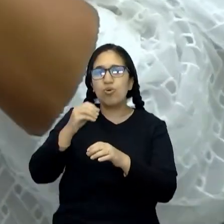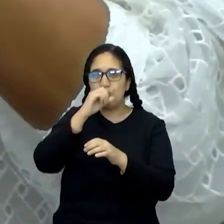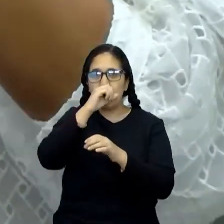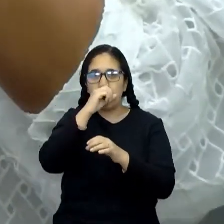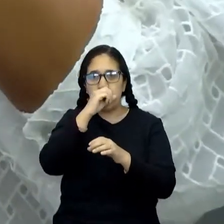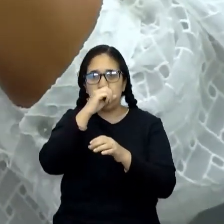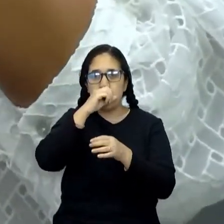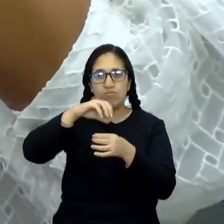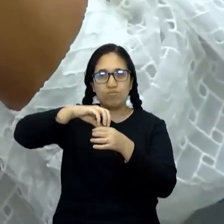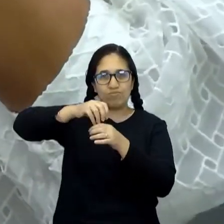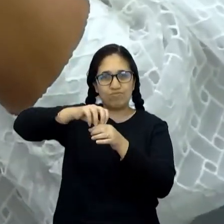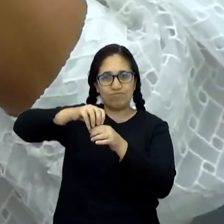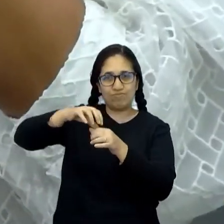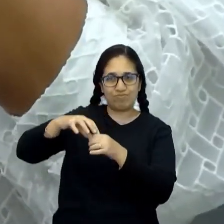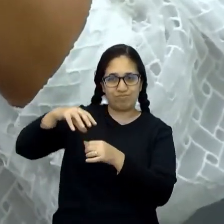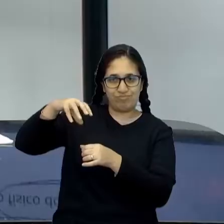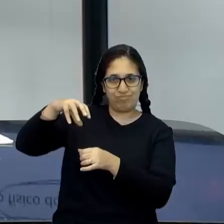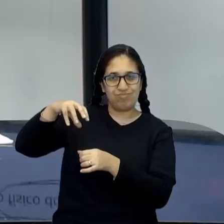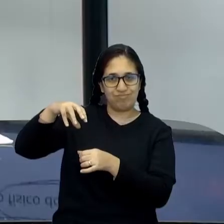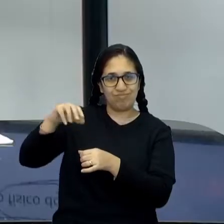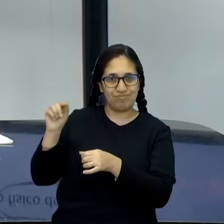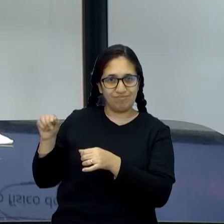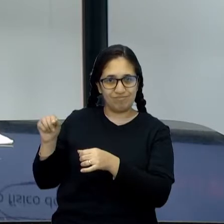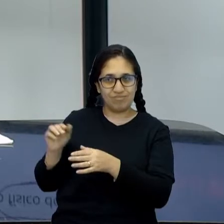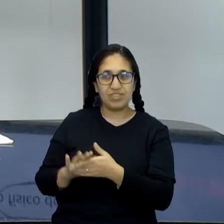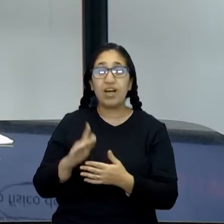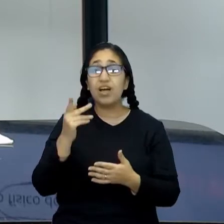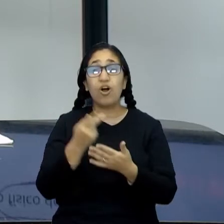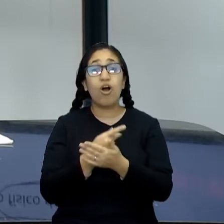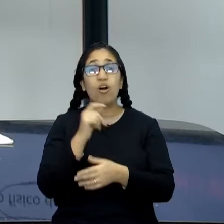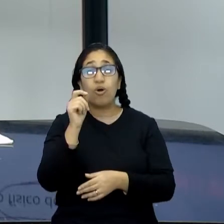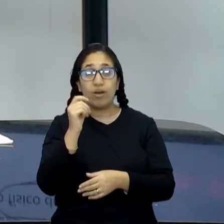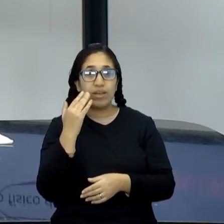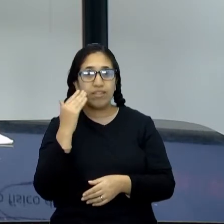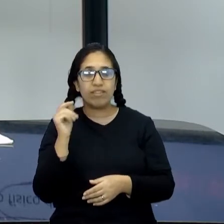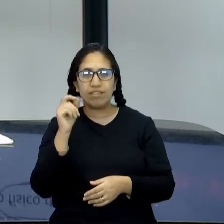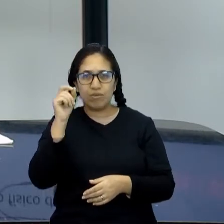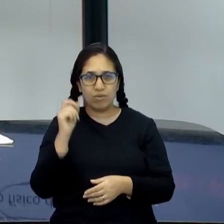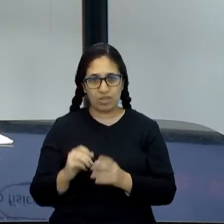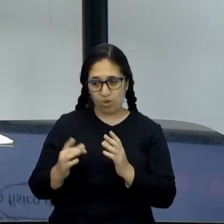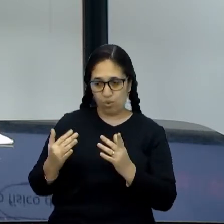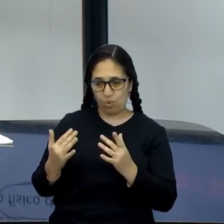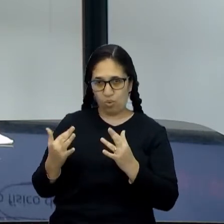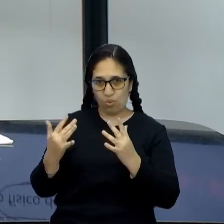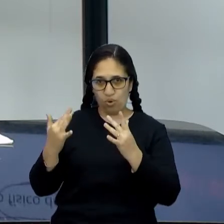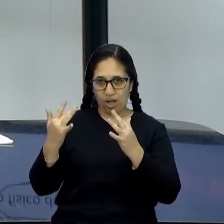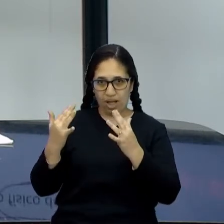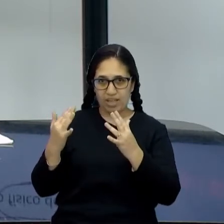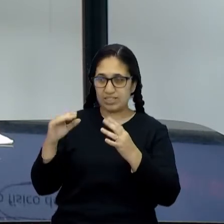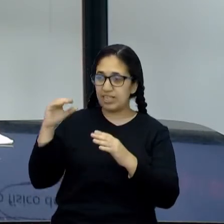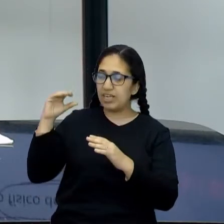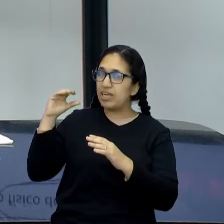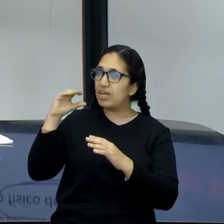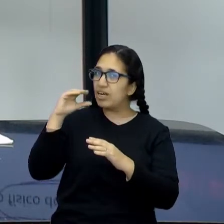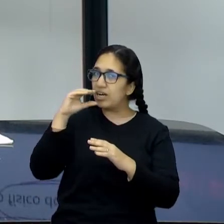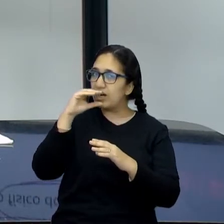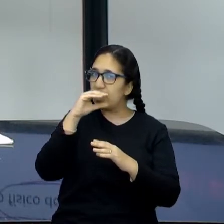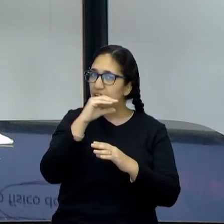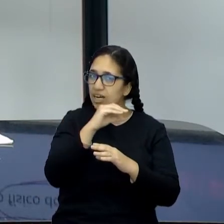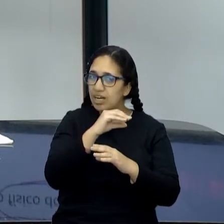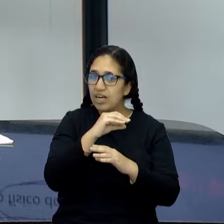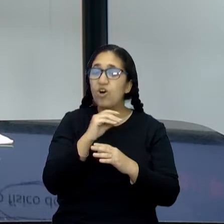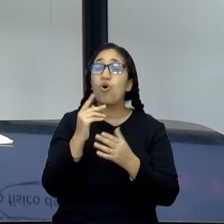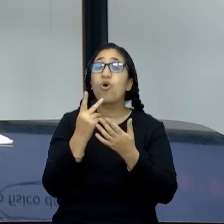garrafinha com essa borracha aqui. Então, que que acontece? O que a gente sabe? O gás, quando ele recebe calor, né?